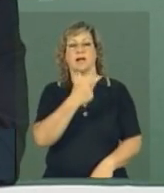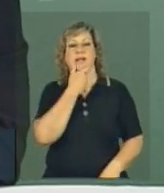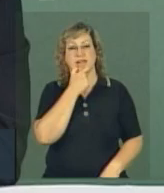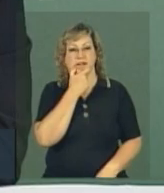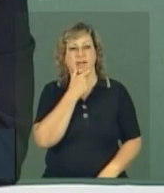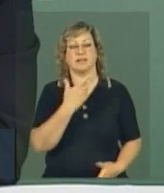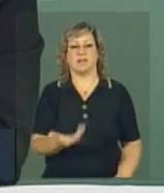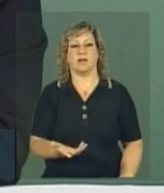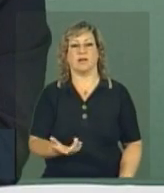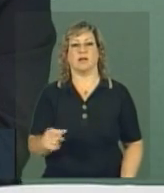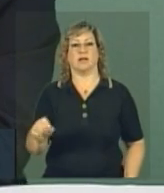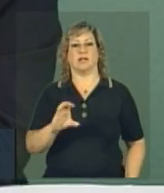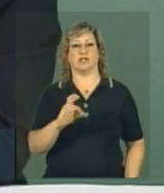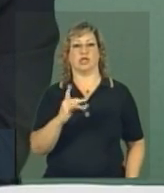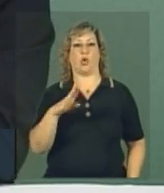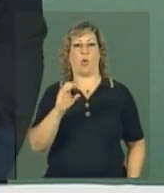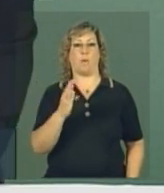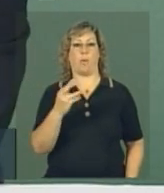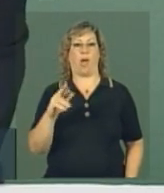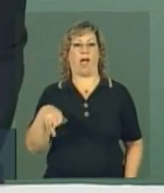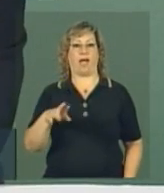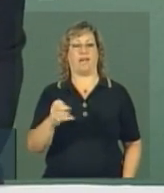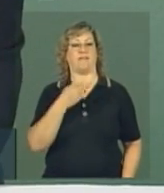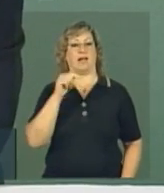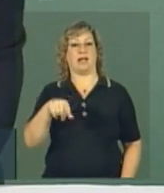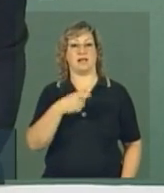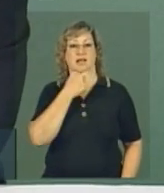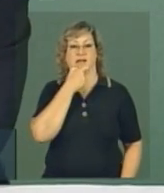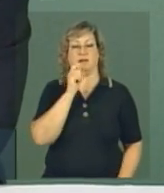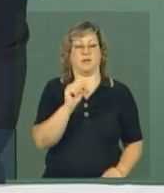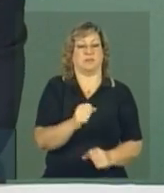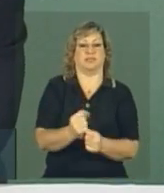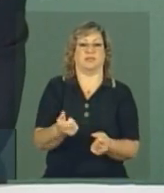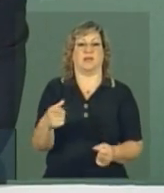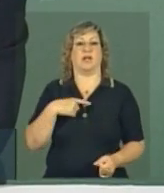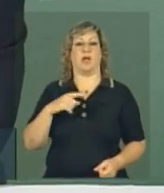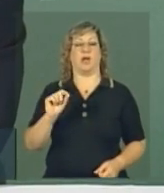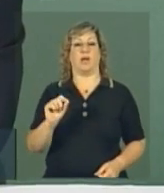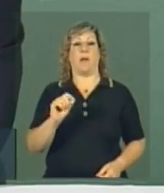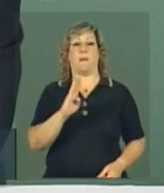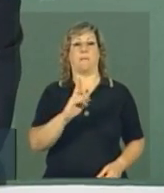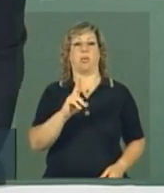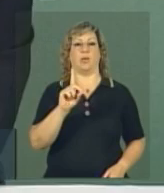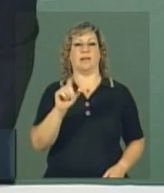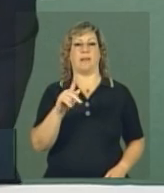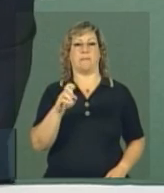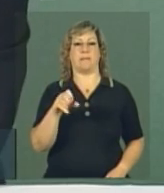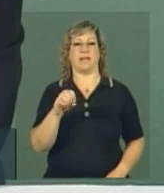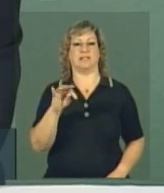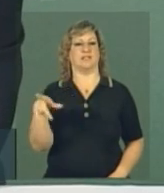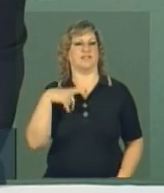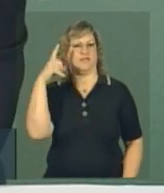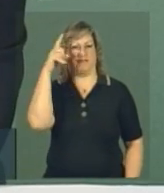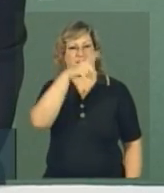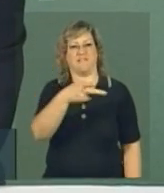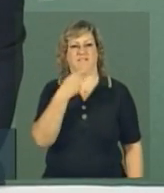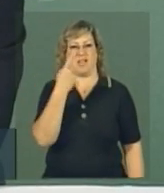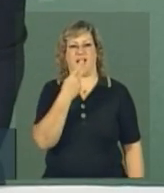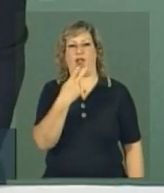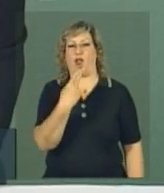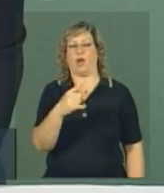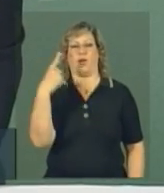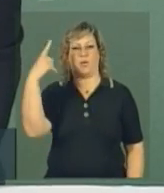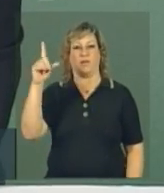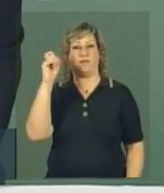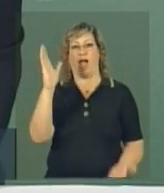o húngaro, como diz o próprio Chico Buarque, é uma língua absolutamente impossível. No Budapeste, lá ele fala a dificuldade que é falar húngaro.